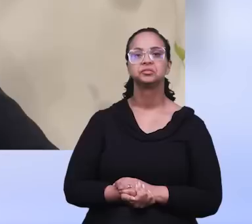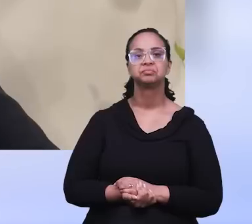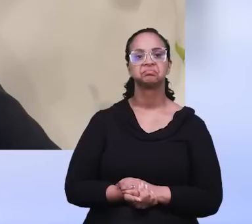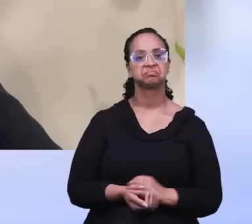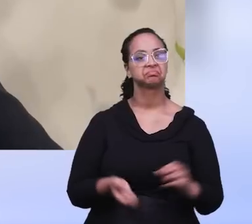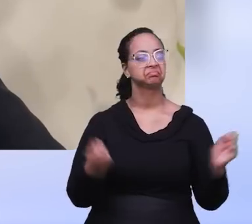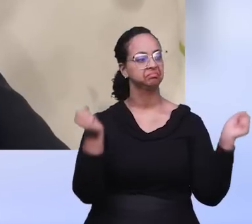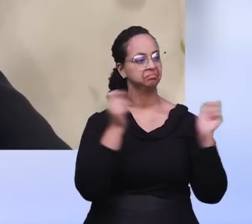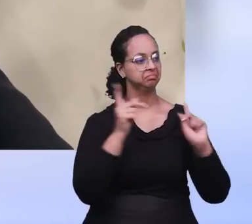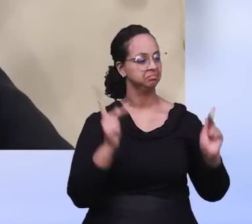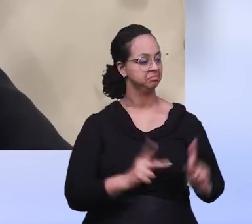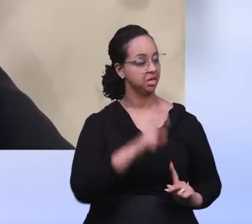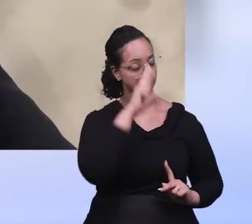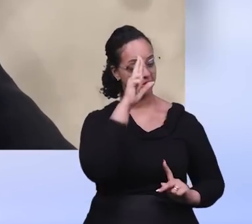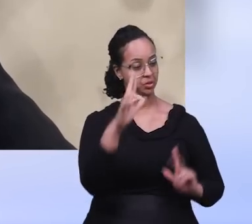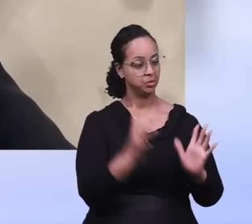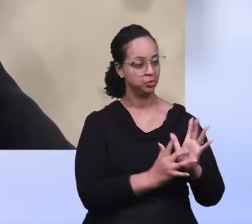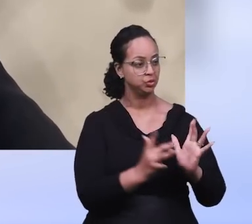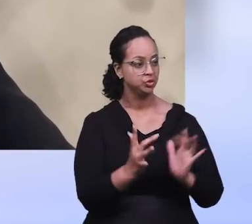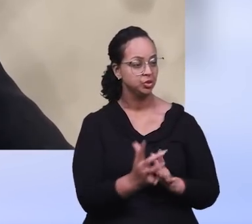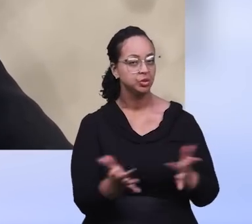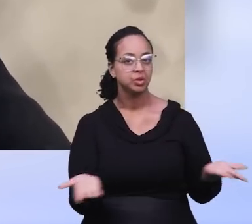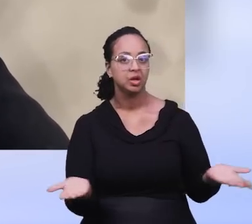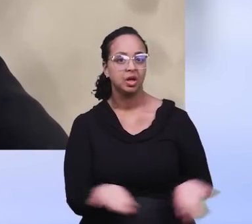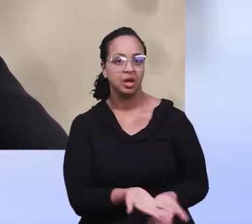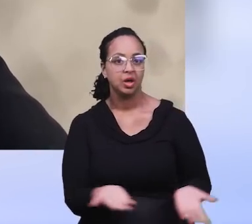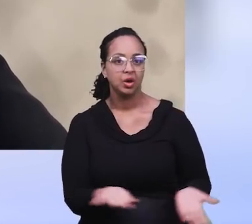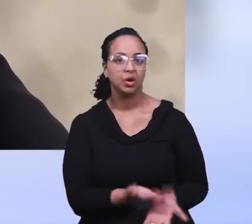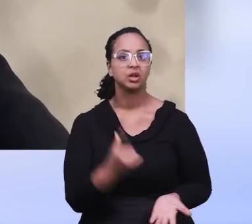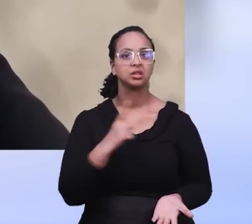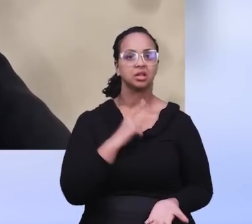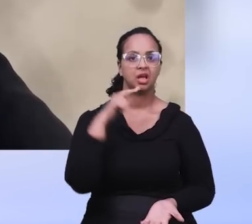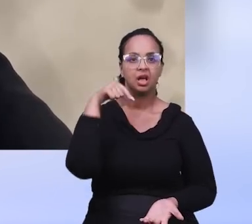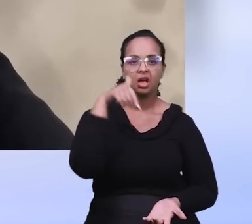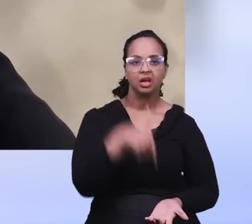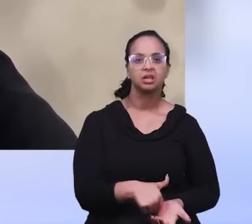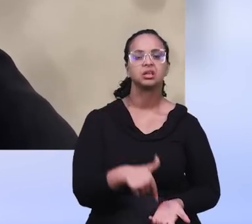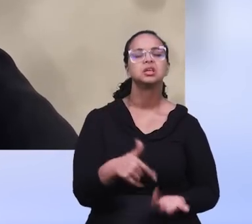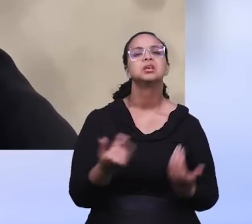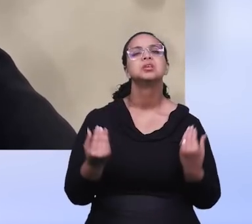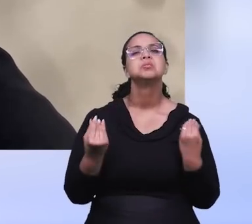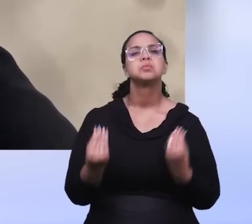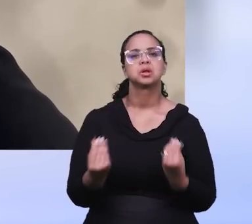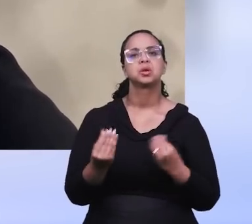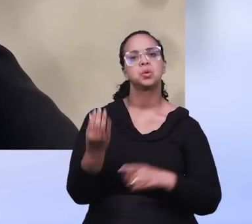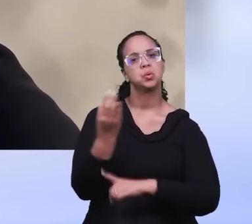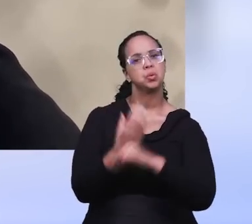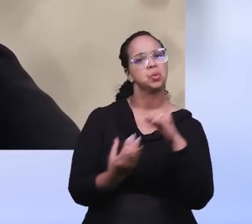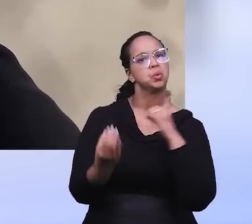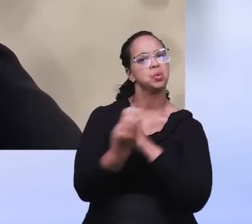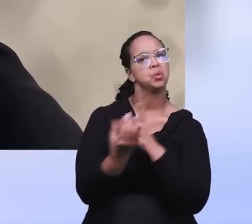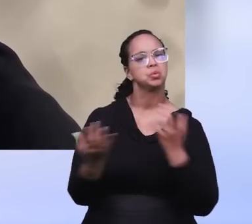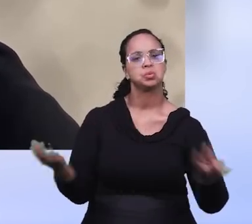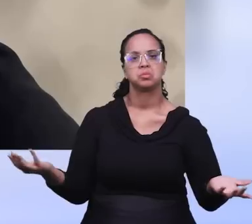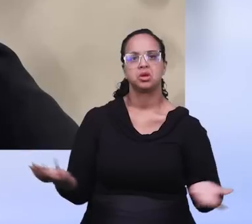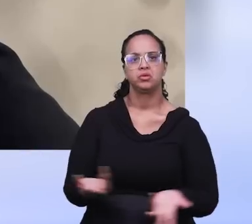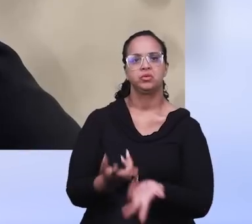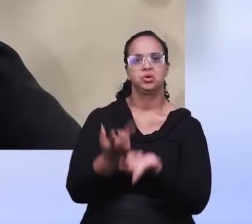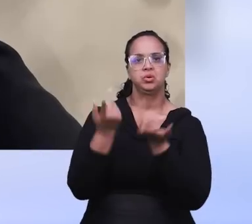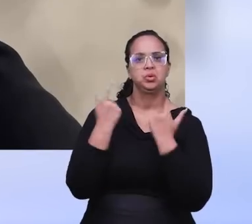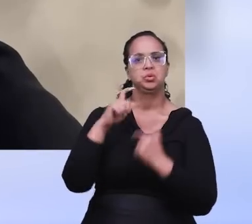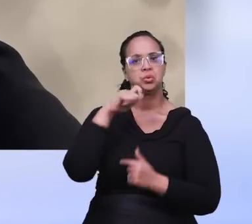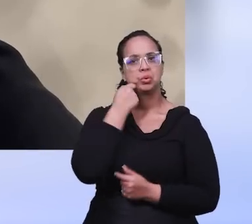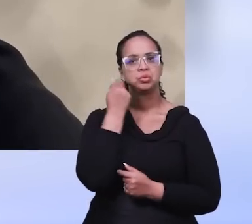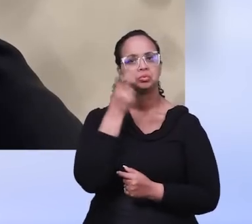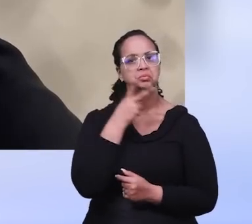Roldônia. Os irmãos rapazes do Senhor Jesus, nós estamos aqui hoje encerrando um dia, um culto maravilhoso, um culto